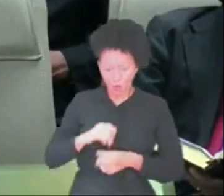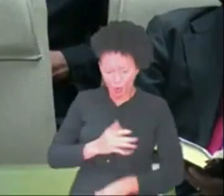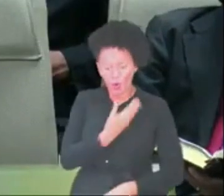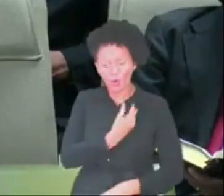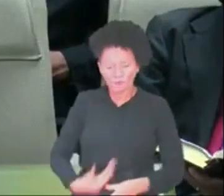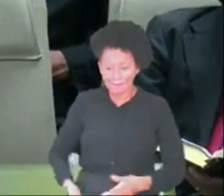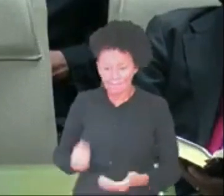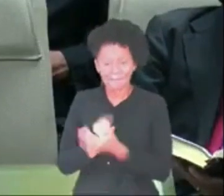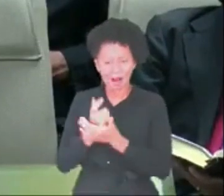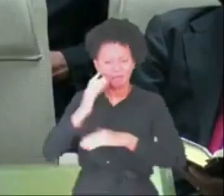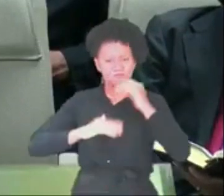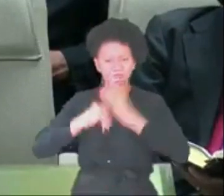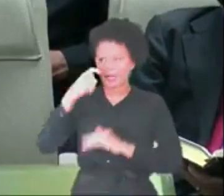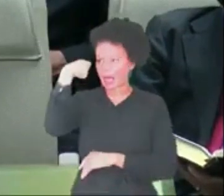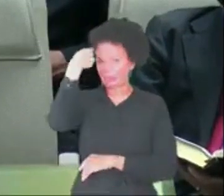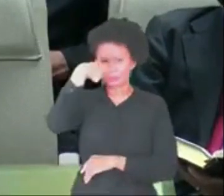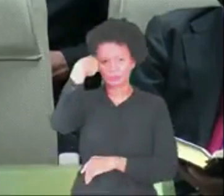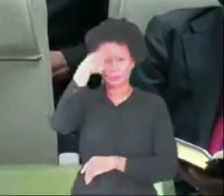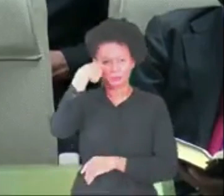Atores.